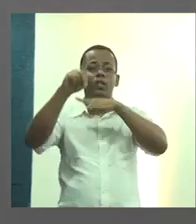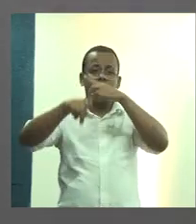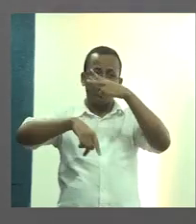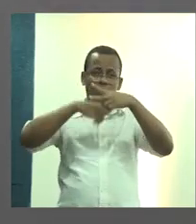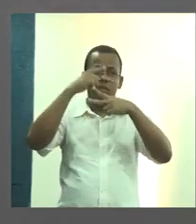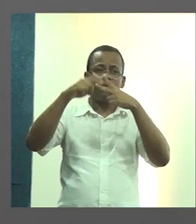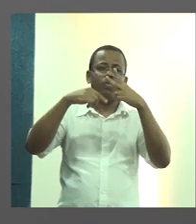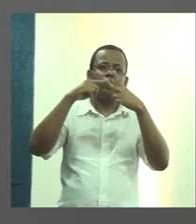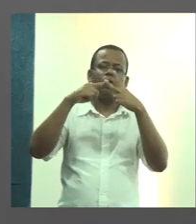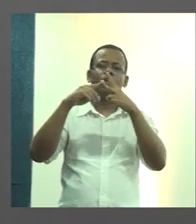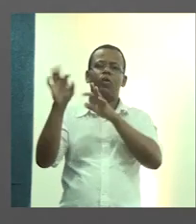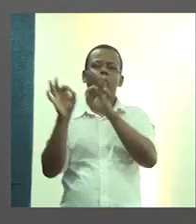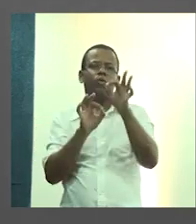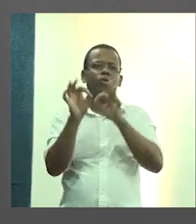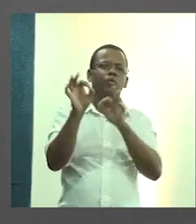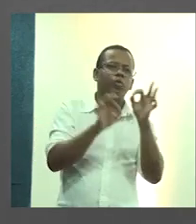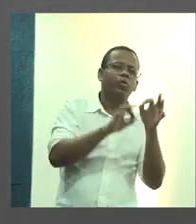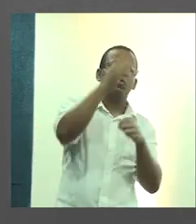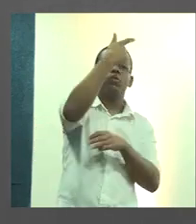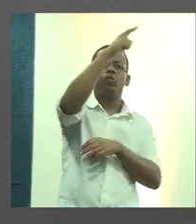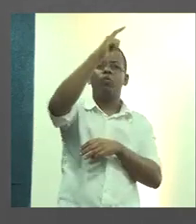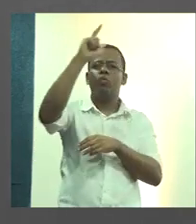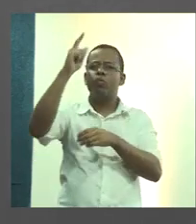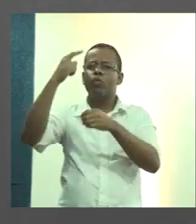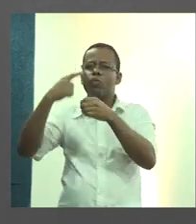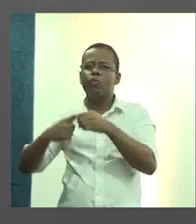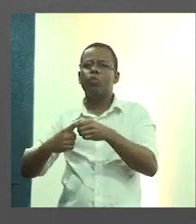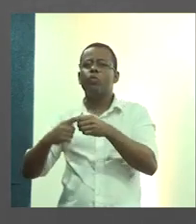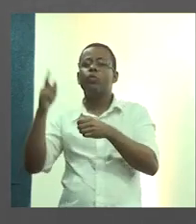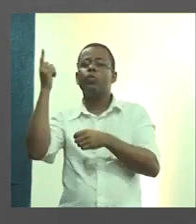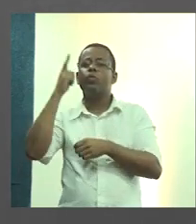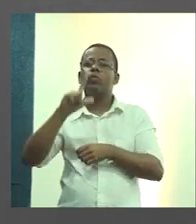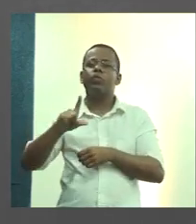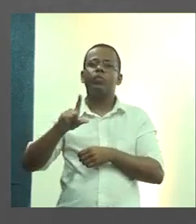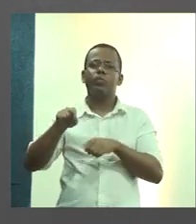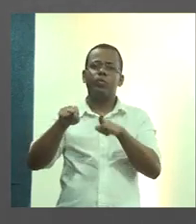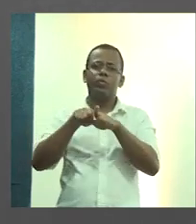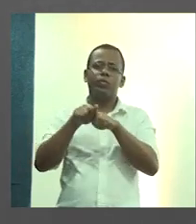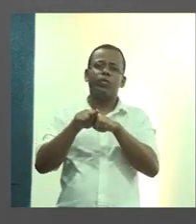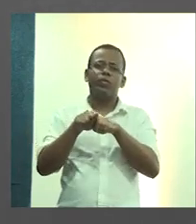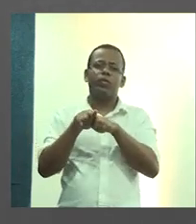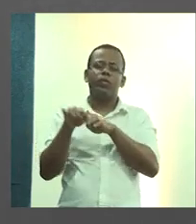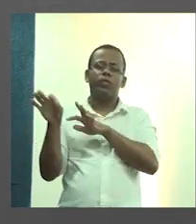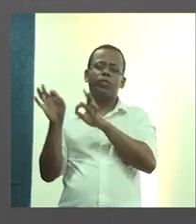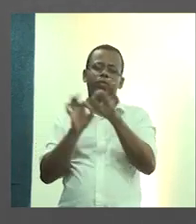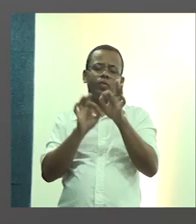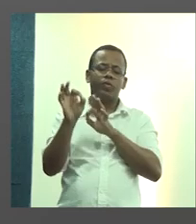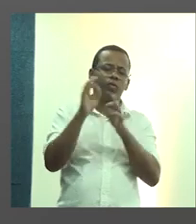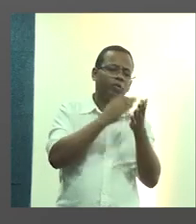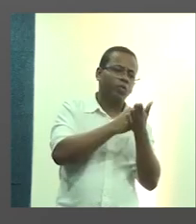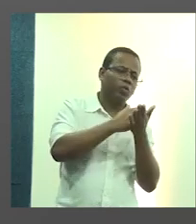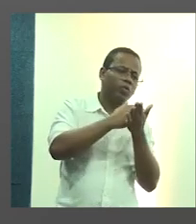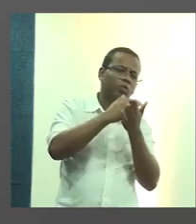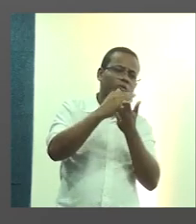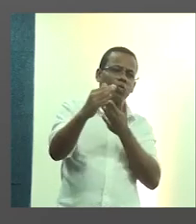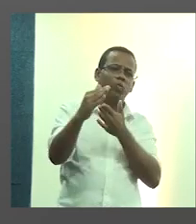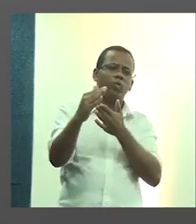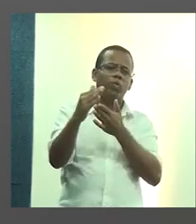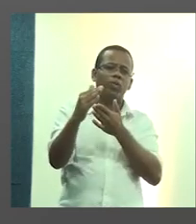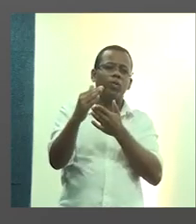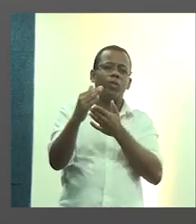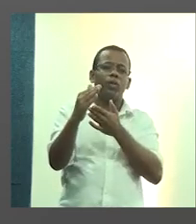Charqueadas, que é outro município que também estamos ainda iniciando com este